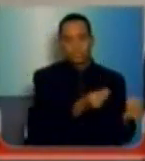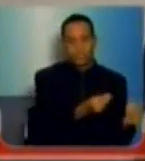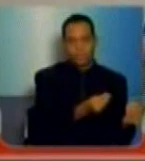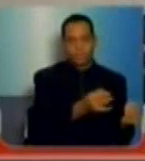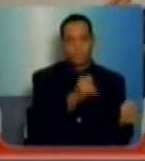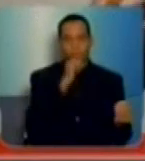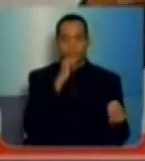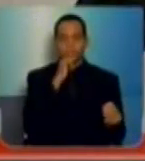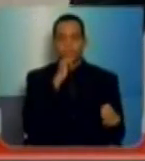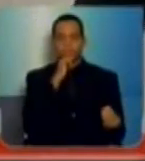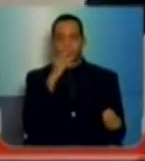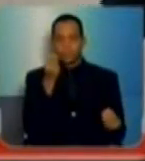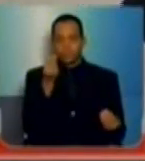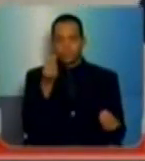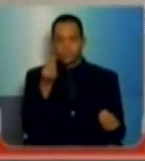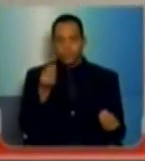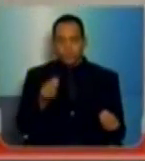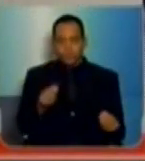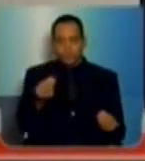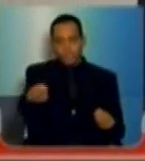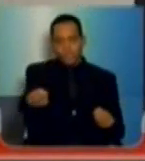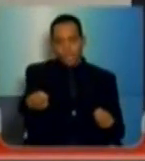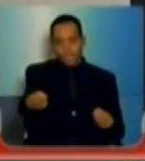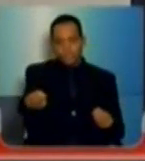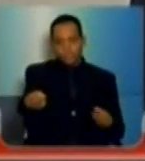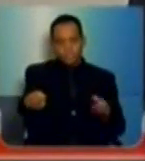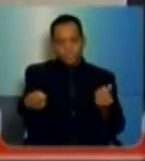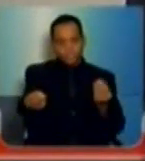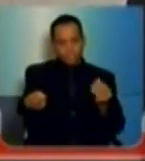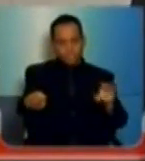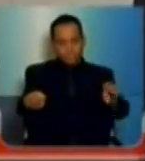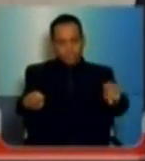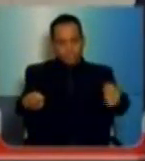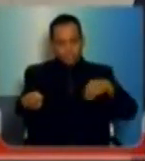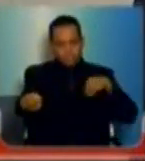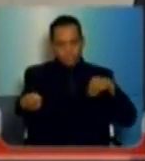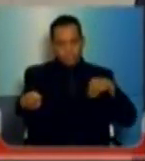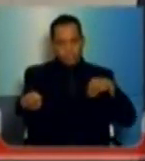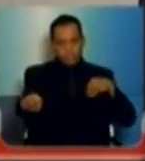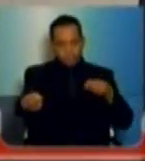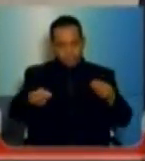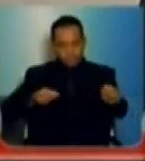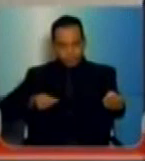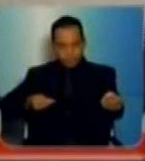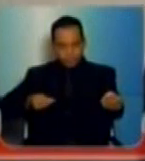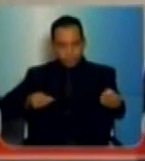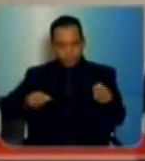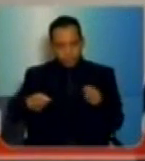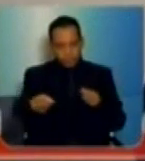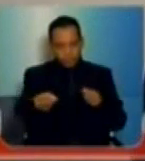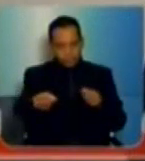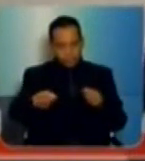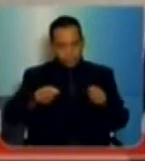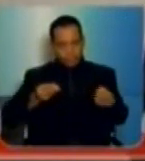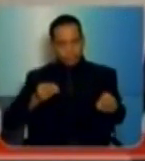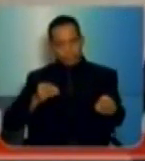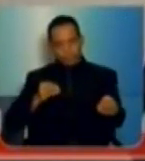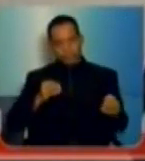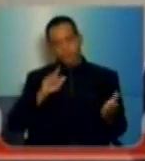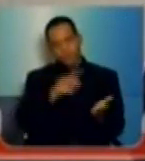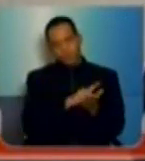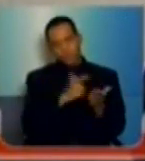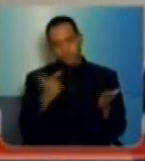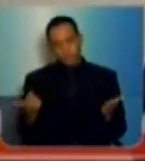dá com a mão e tira com a outra. E nós temos aqui o levantamento feito pelo